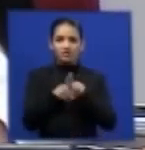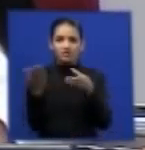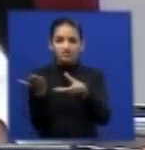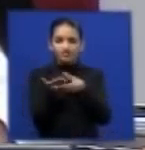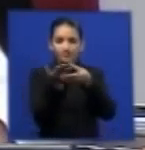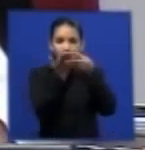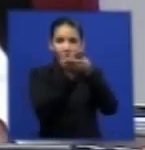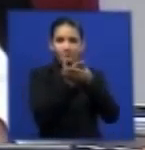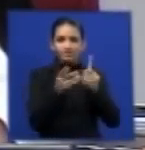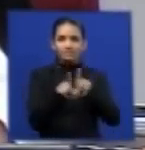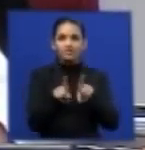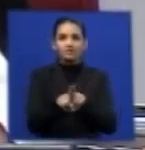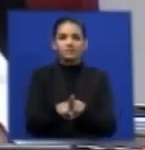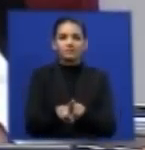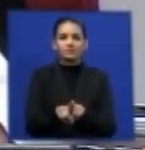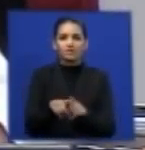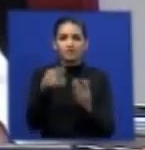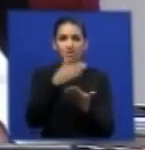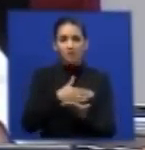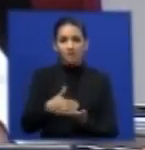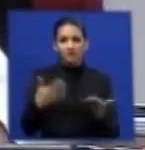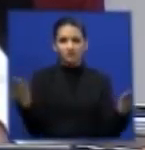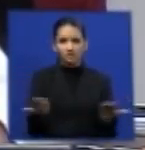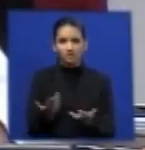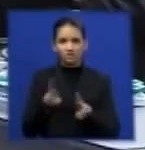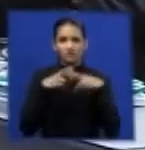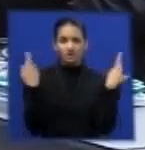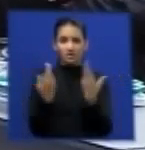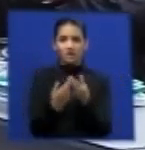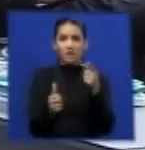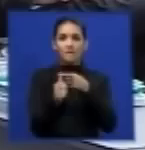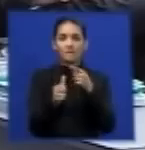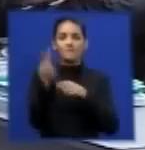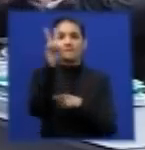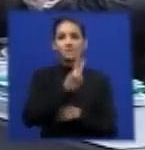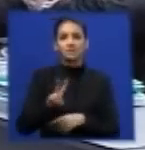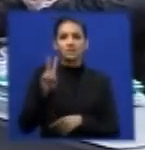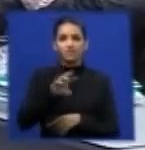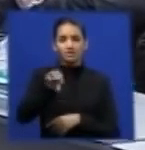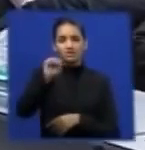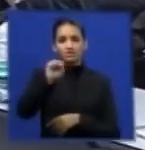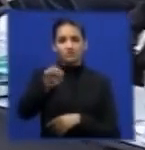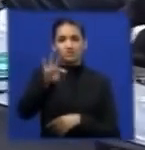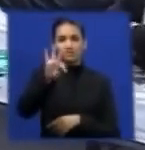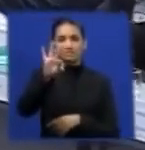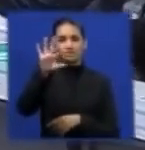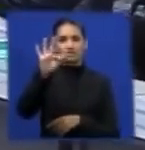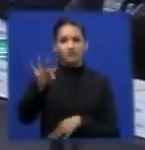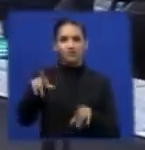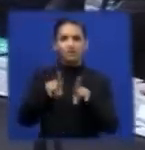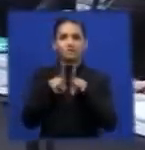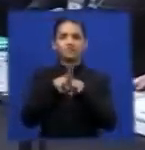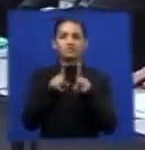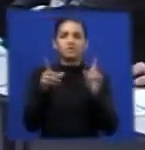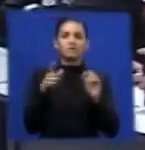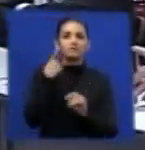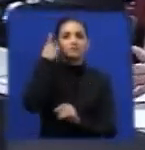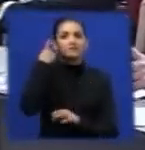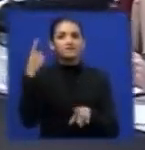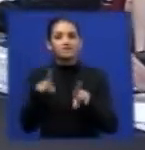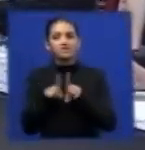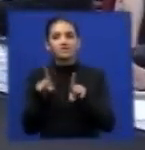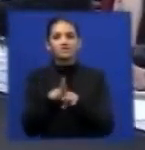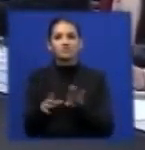formalizados a partir desta audiência é a primeira vez que o Supremo está tentando disponibilizar todos os dados está no sítio do